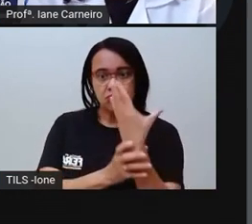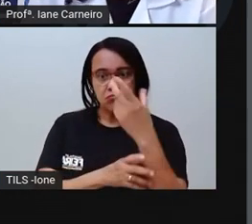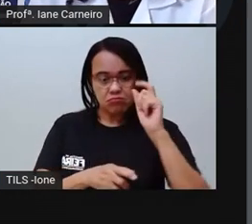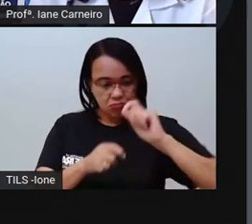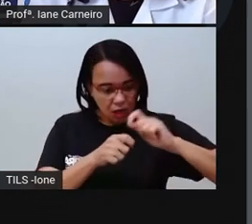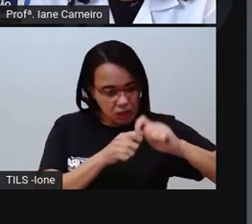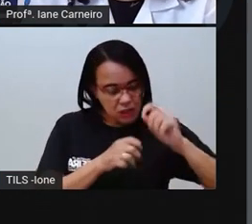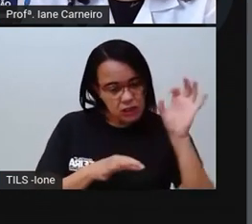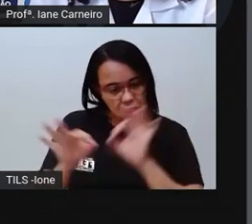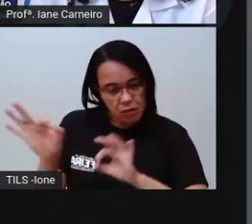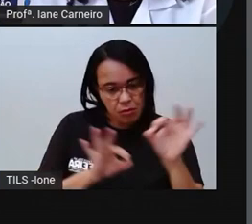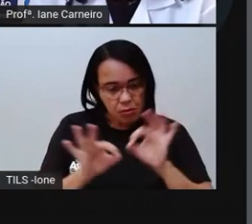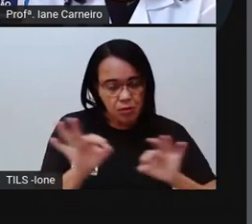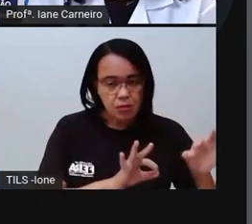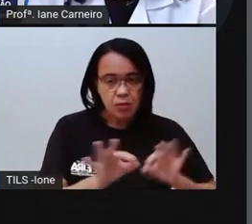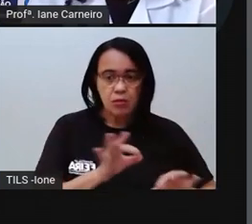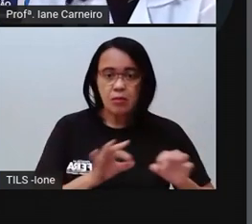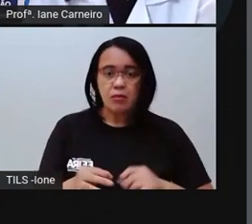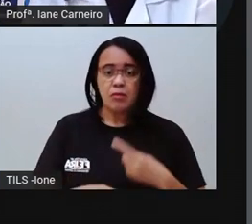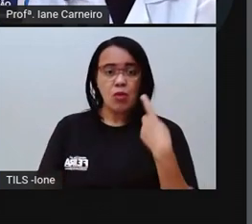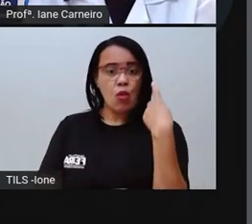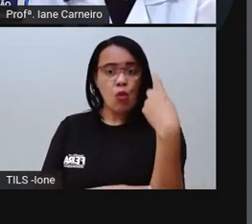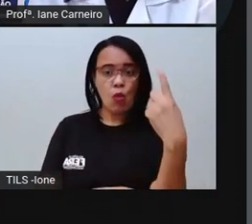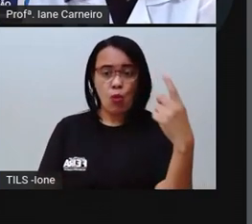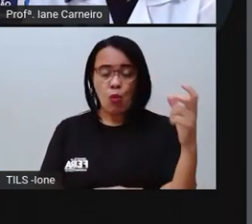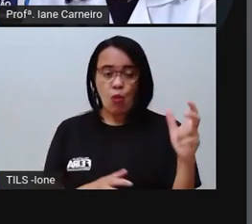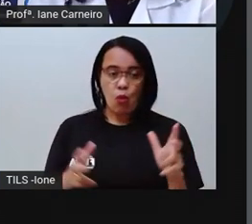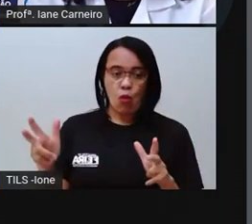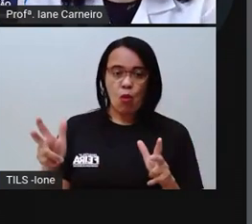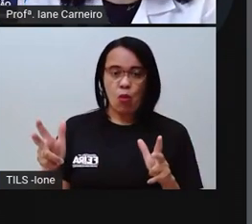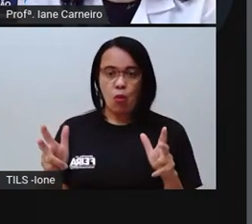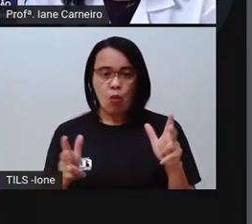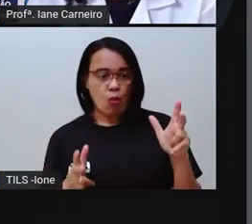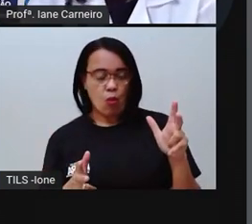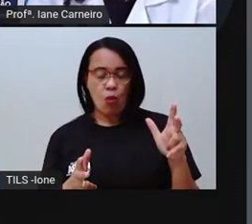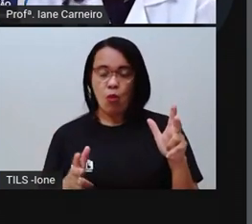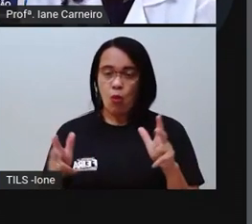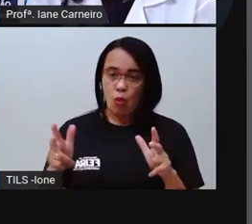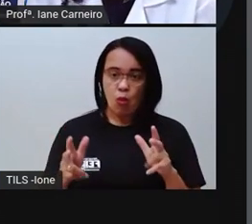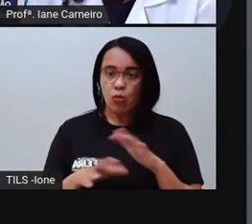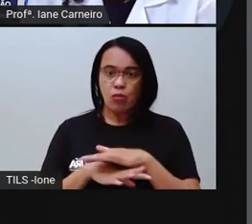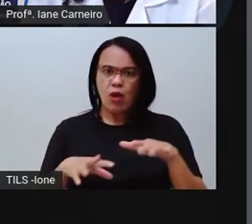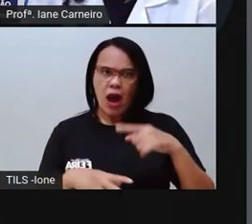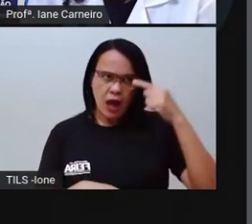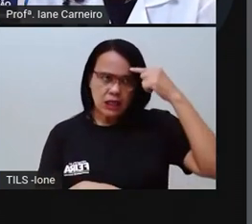Ele acordou com a ideia ainda na cabeça e correu para a oficina.